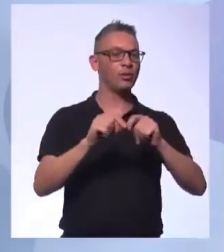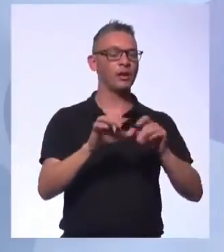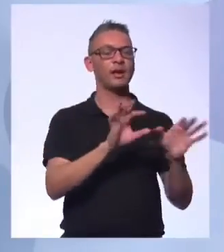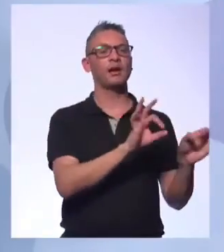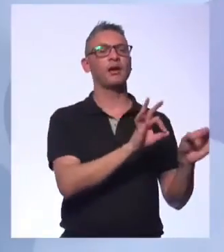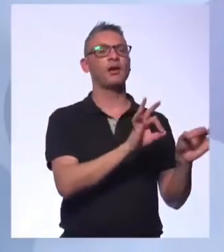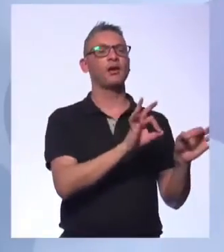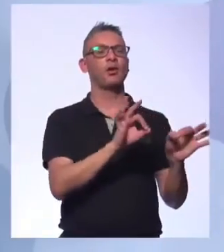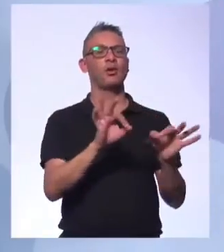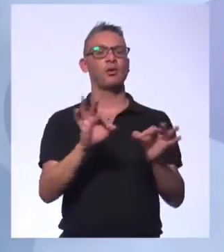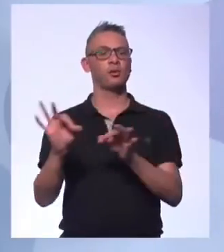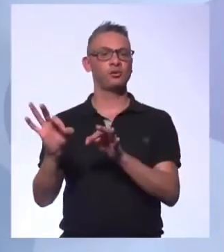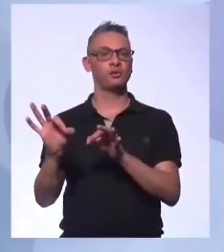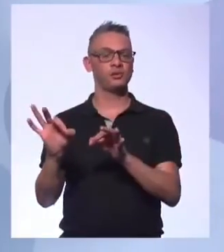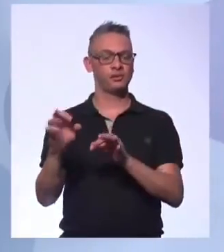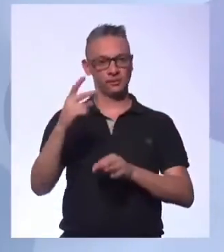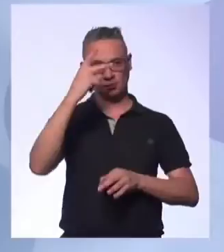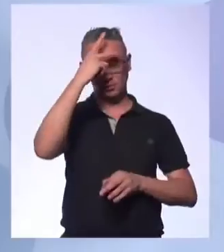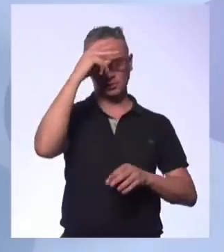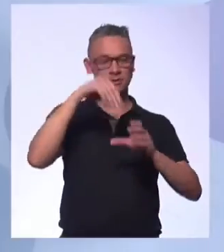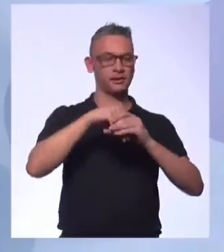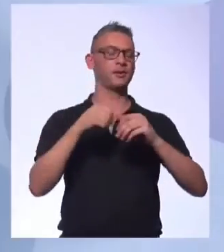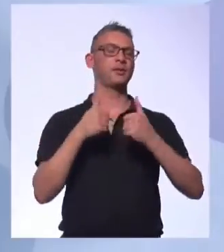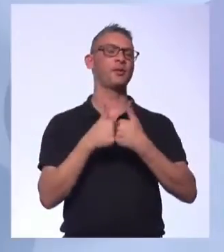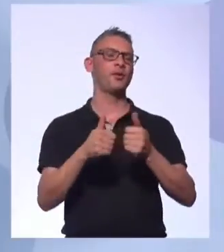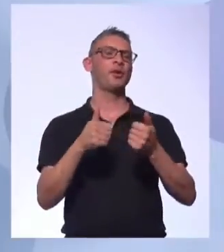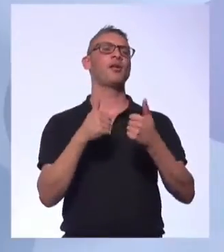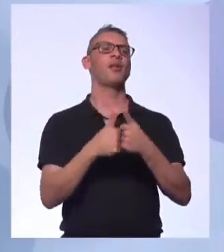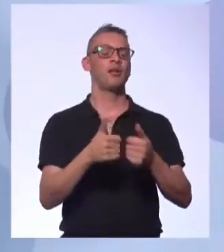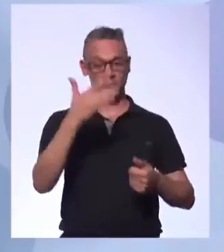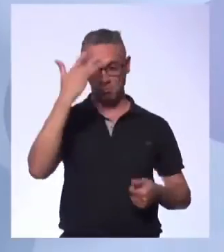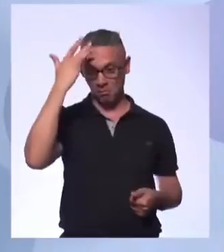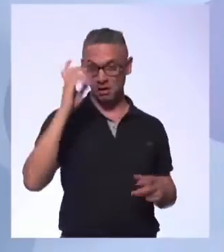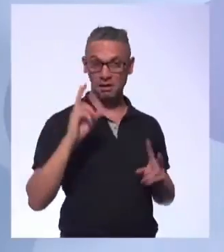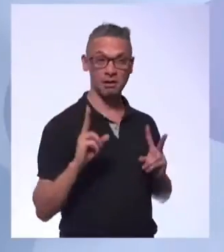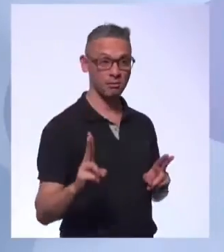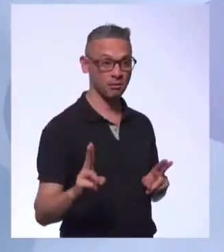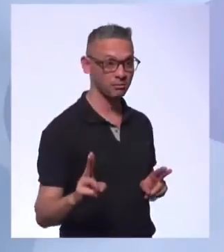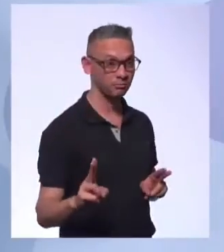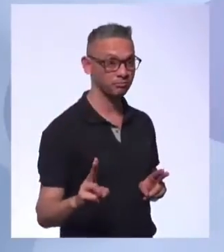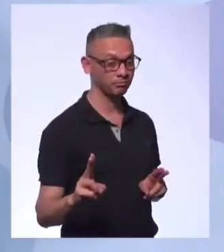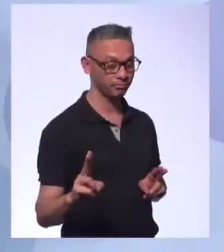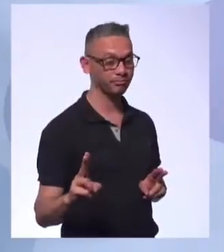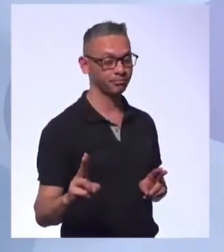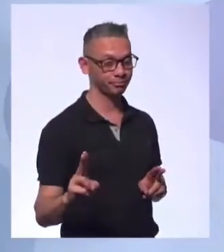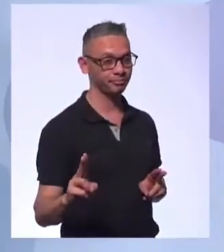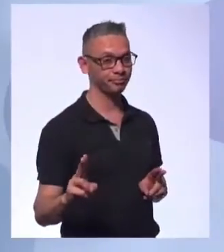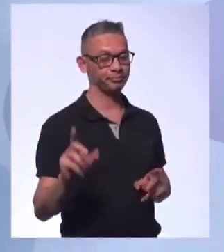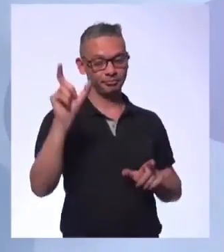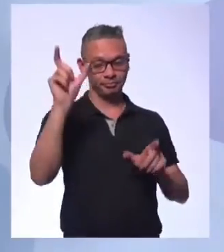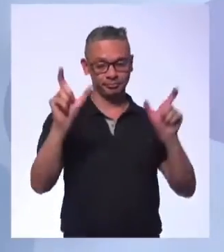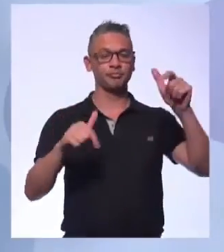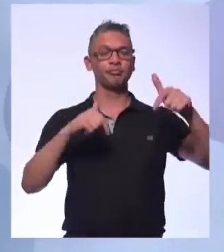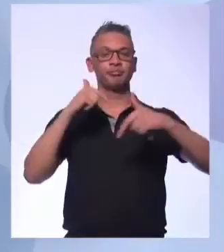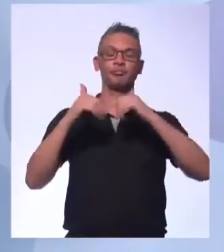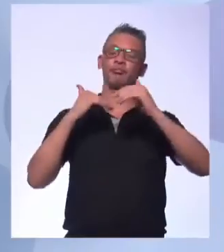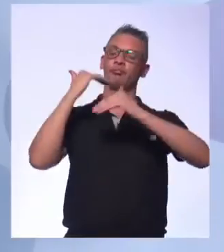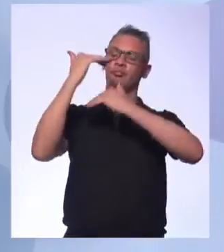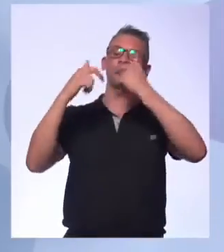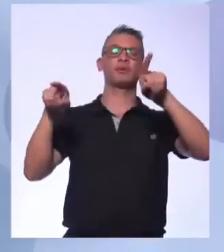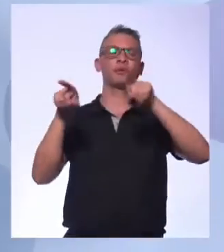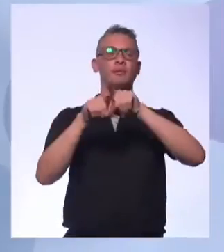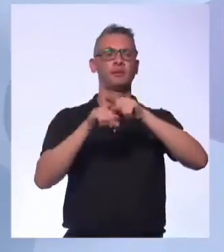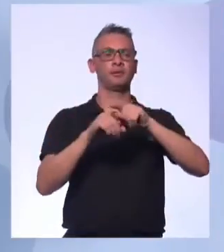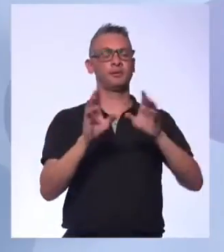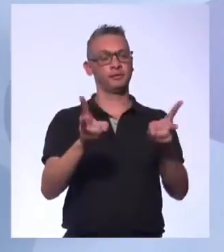rotina, que o cara ficava só dentro do ônibus lá e falou, e amanhã vai ser tudo igual? E aí eu falo, haja um indivíduo ter que trabalhar se desenvolvendo nisso a